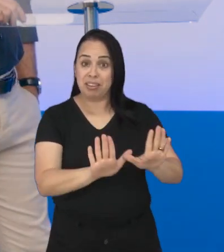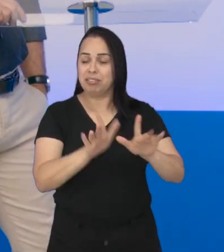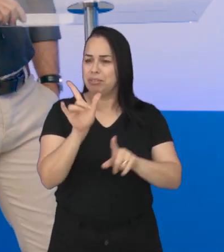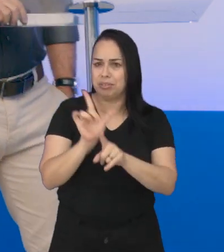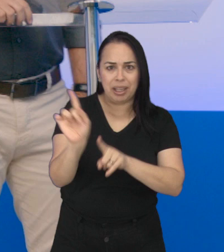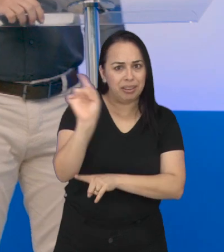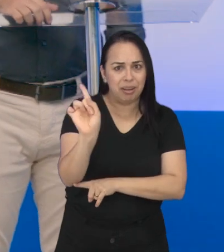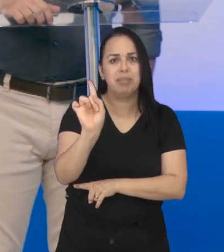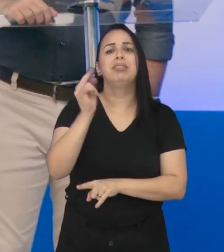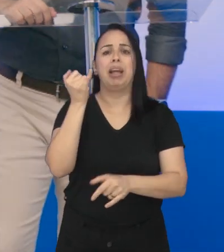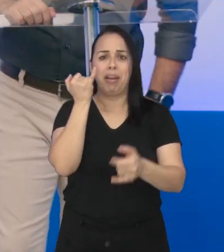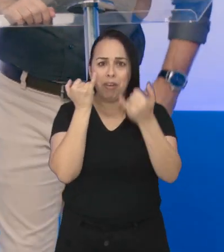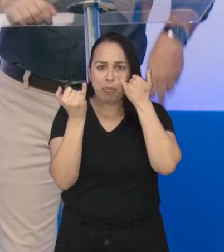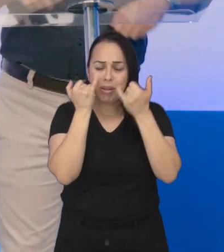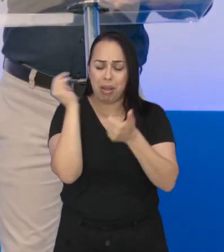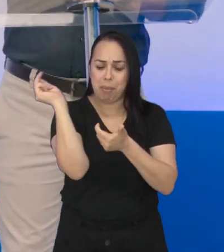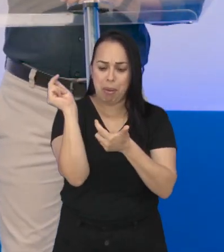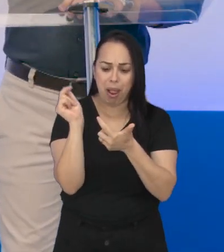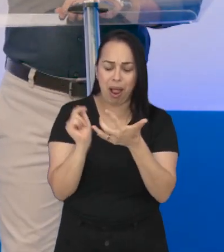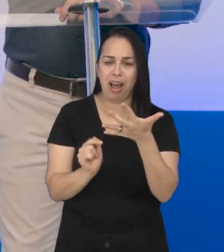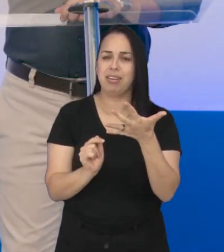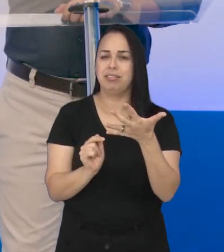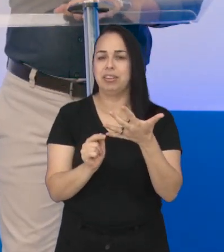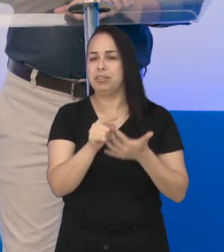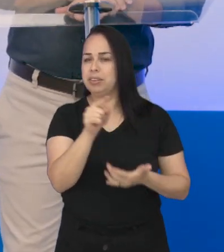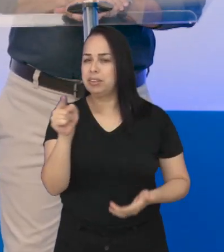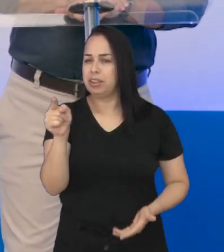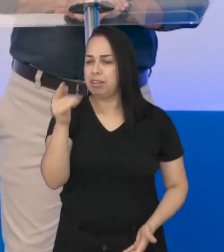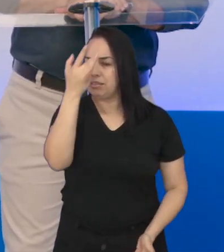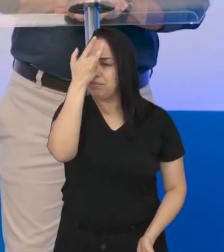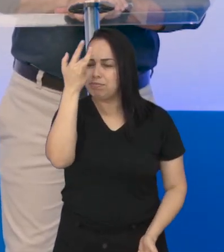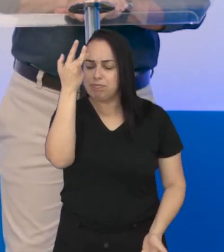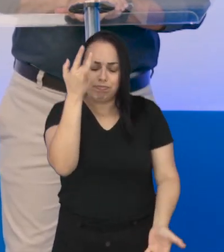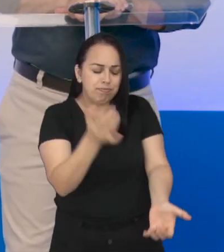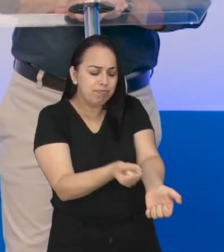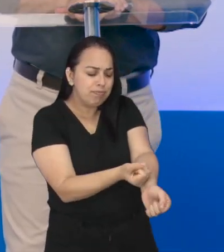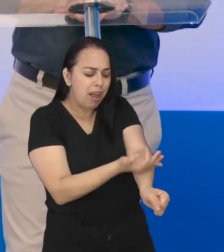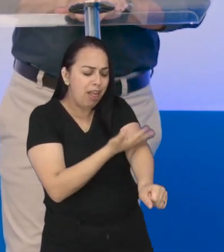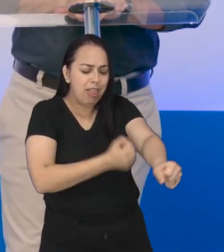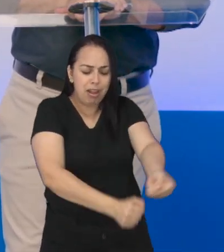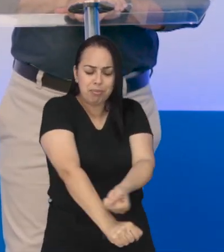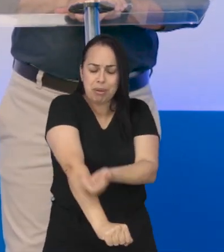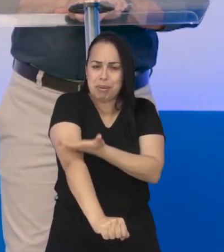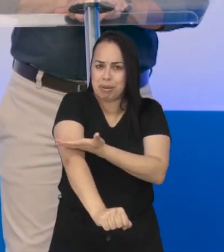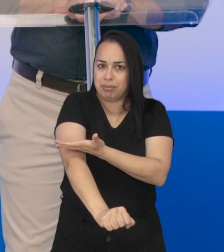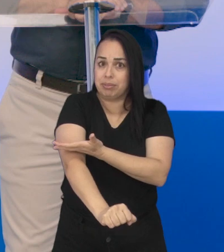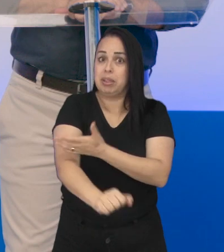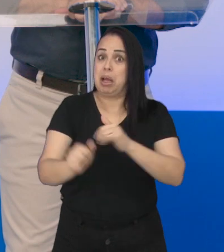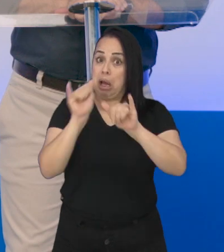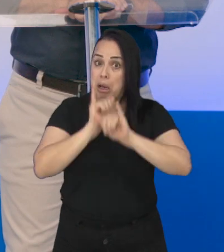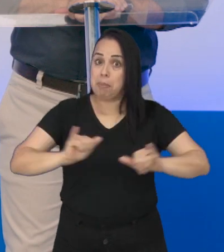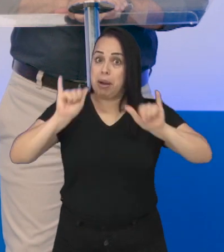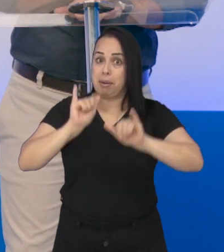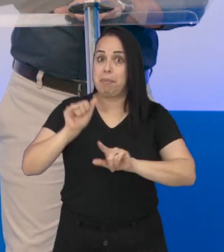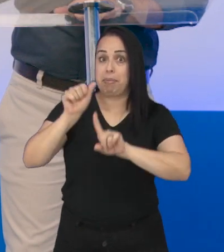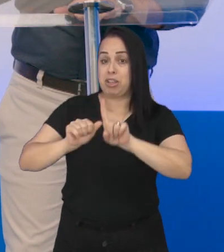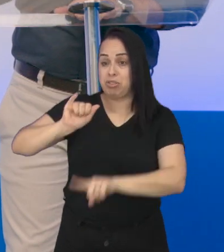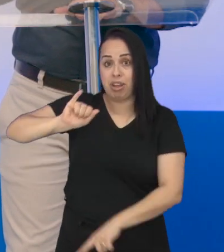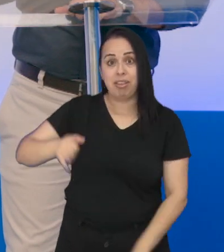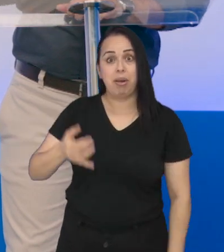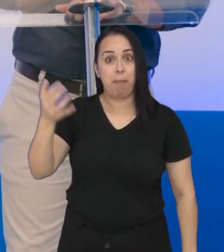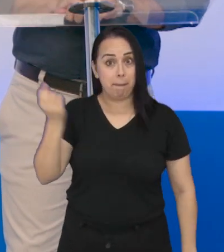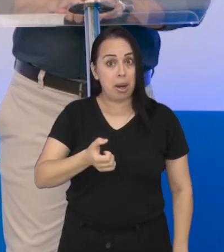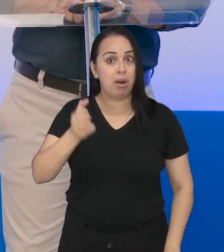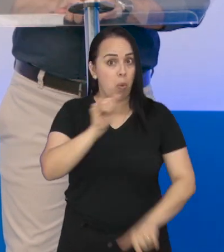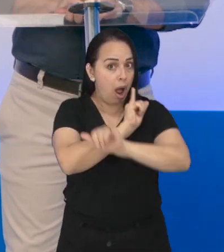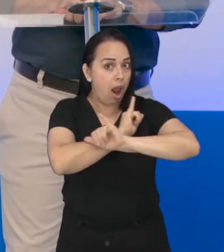tem muita informação importante como que está a sua saúde emocional, hein? Campanha Janeiro Branco alerta sobre o cuidado com a